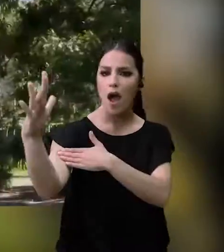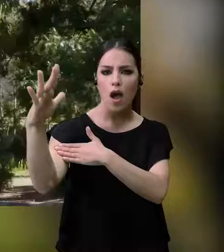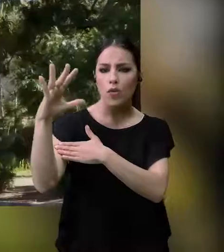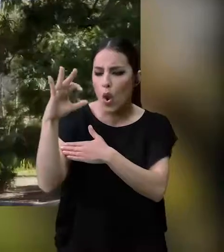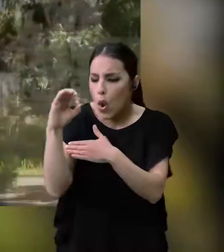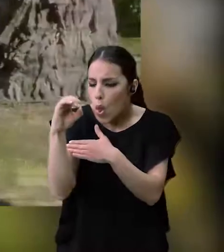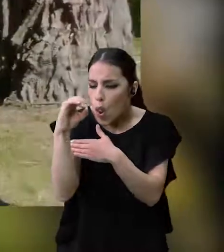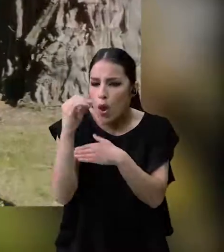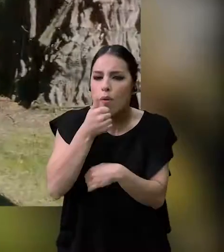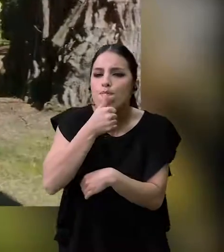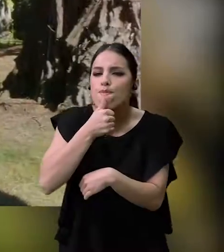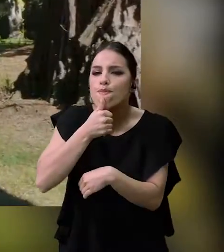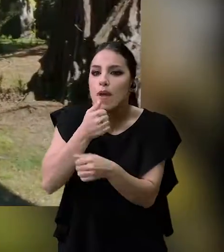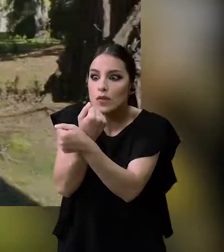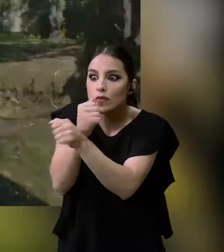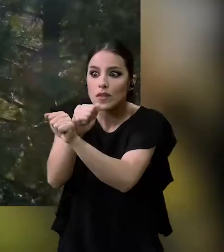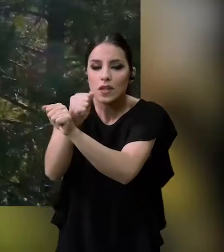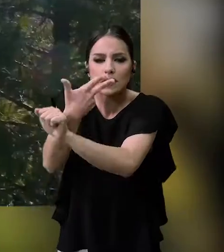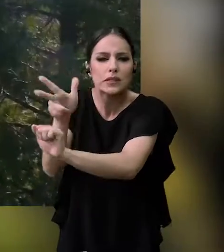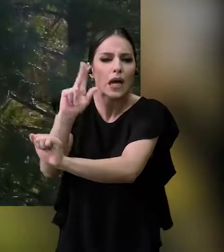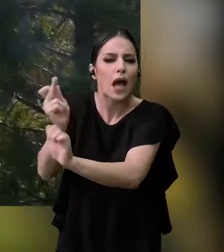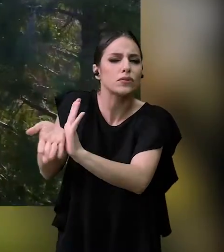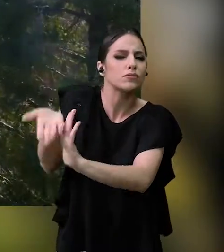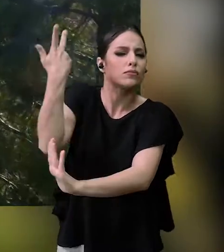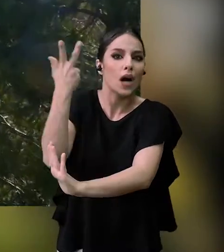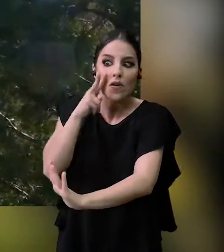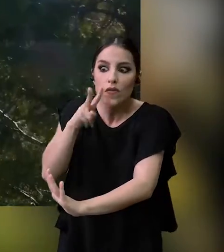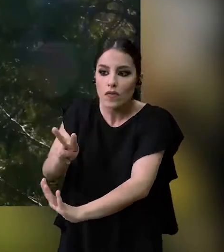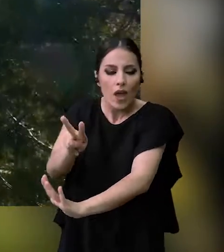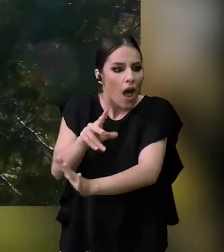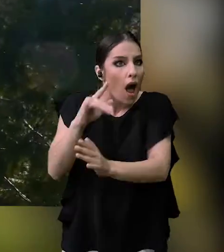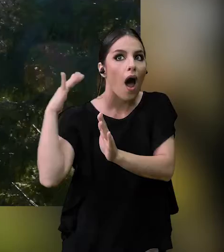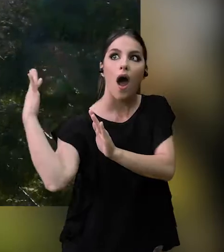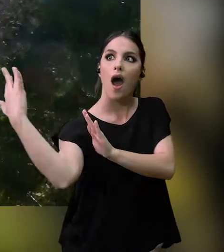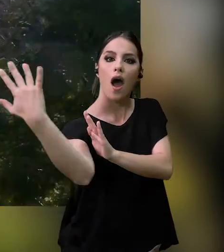Atravessar o Bosque de Berrar é descobrir uma monumental aldeia de recreio